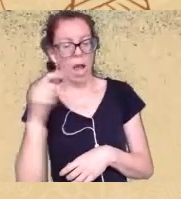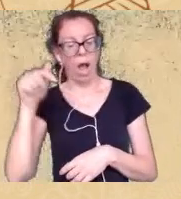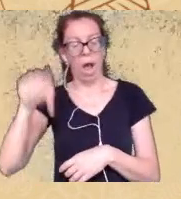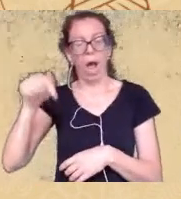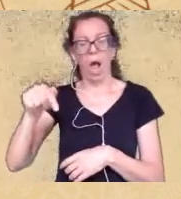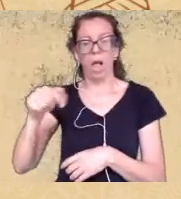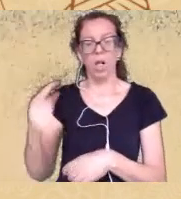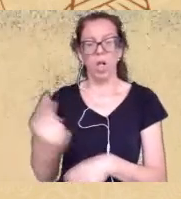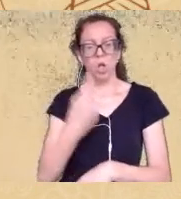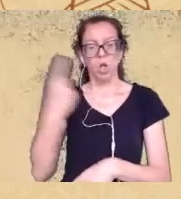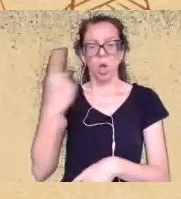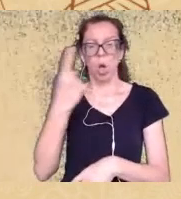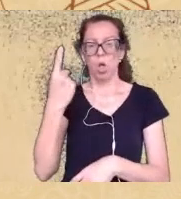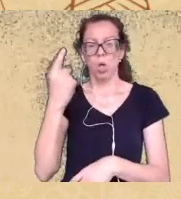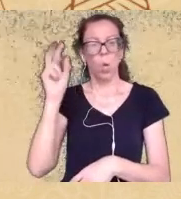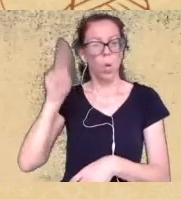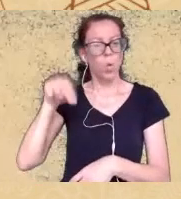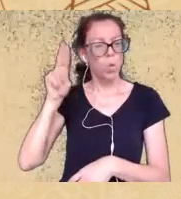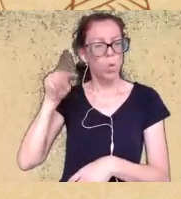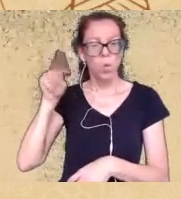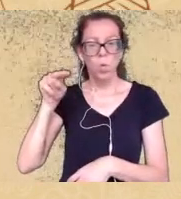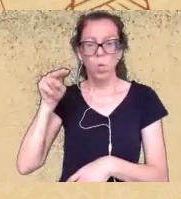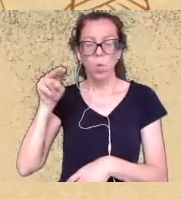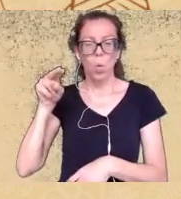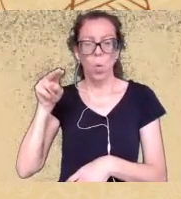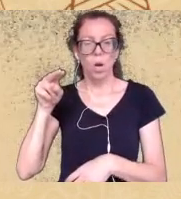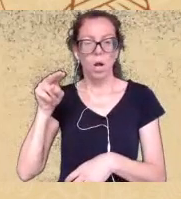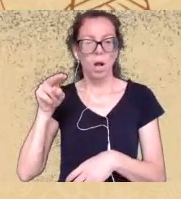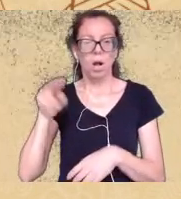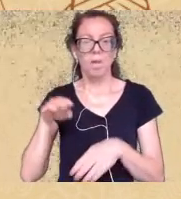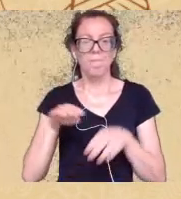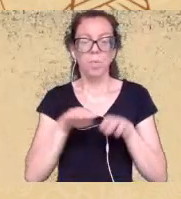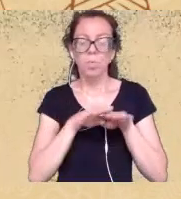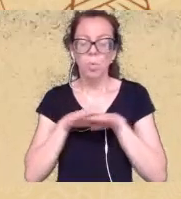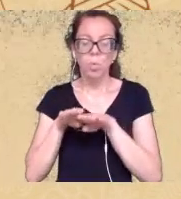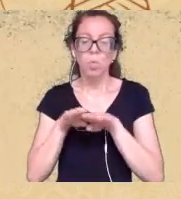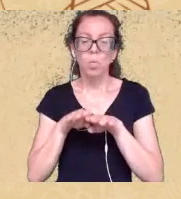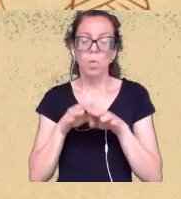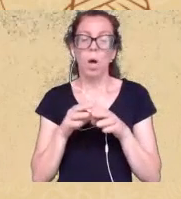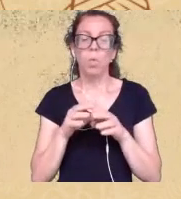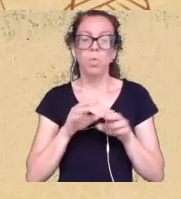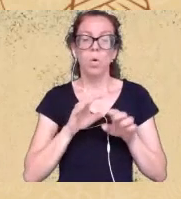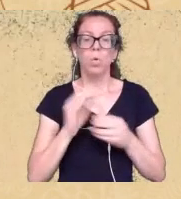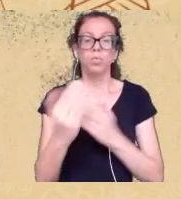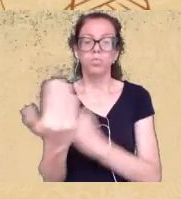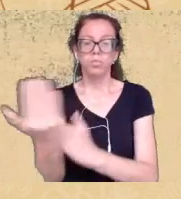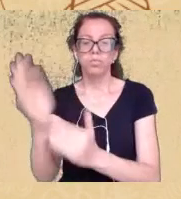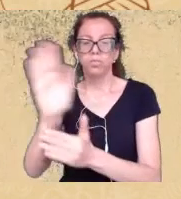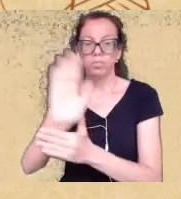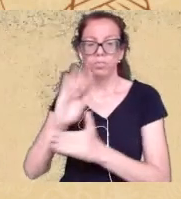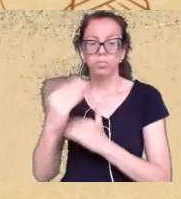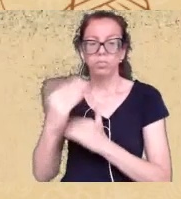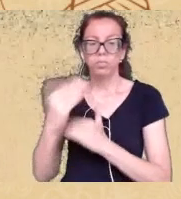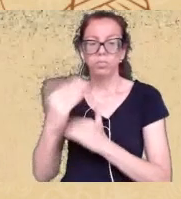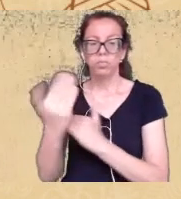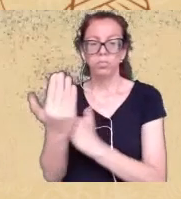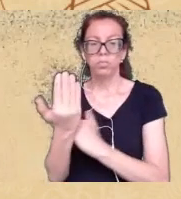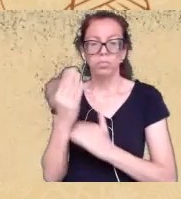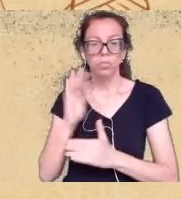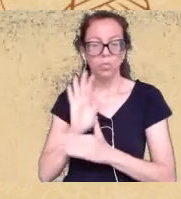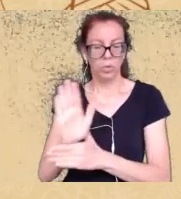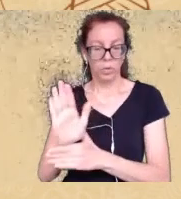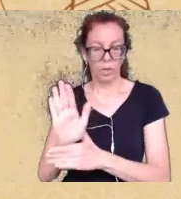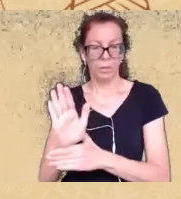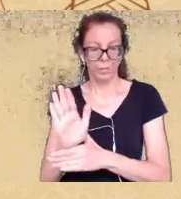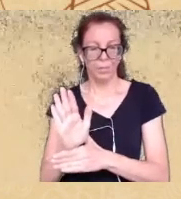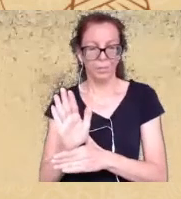uns precisa dos outros porque a gente não faz eu posso ser a Yalorexá nota mil mas